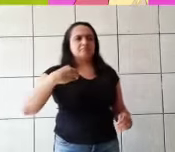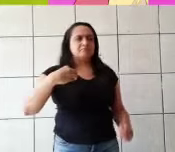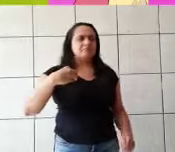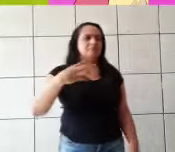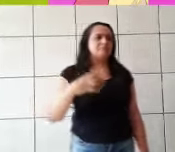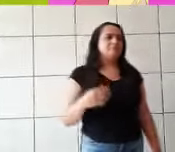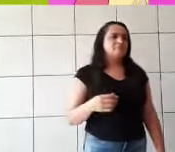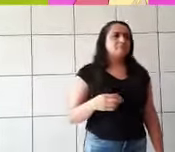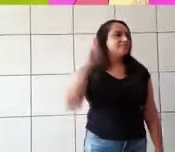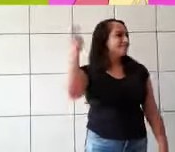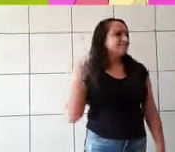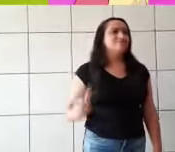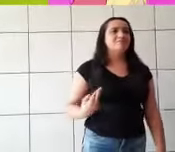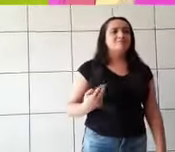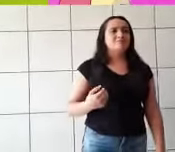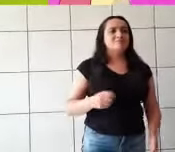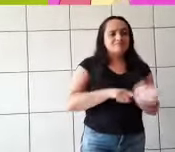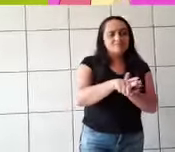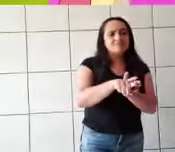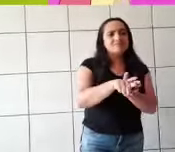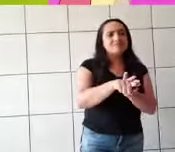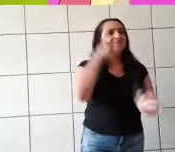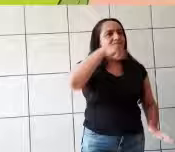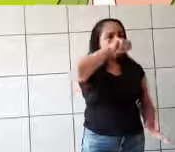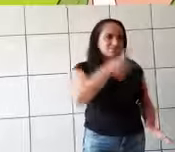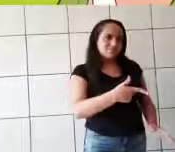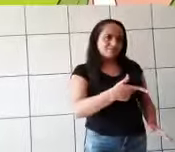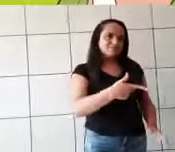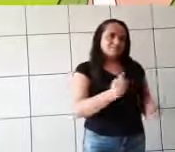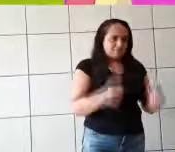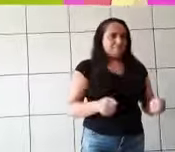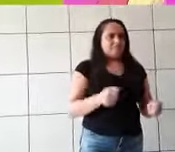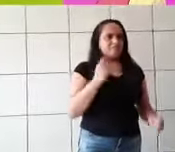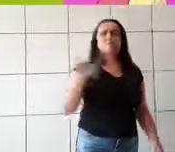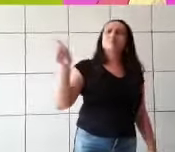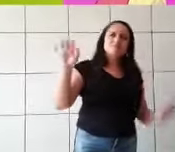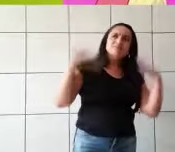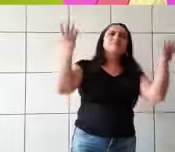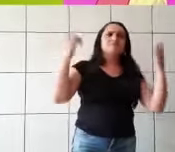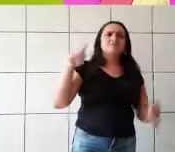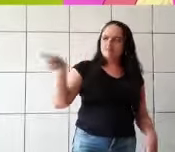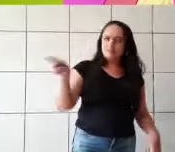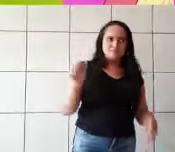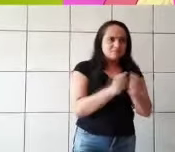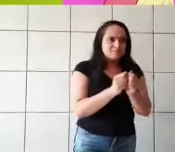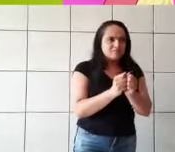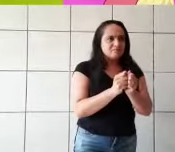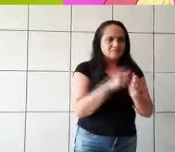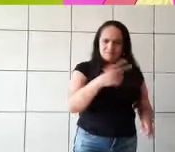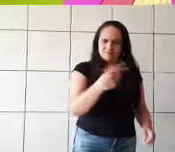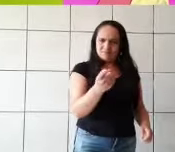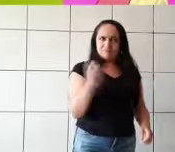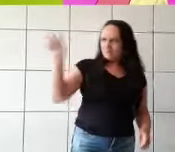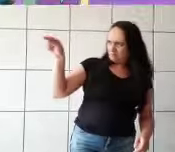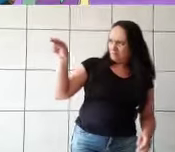Posso ir ao baile com vocês? Quem? Você? Sim, disseram que todas as garotas estavam